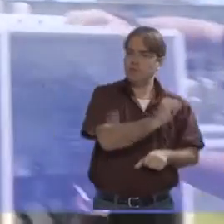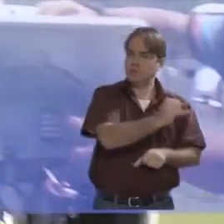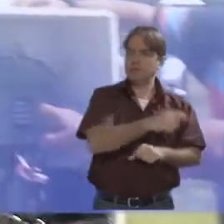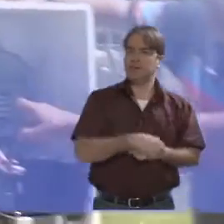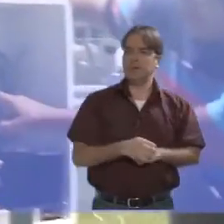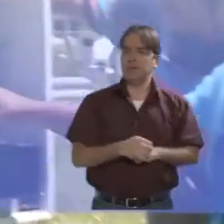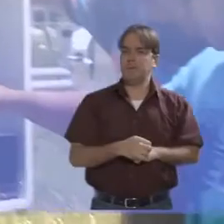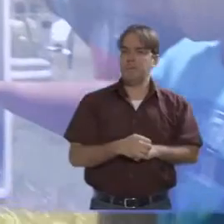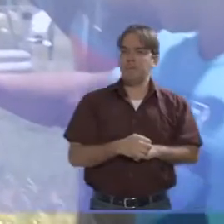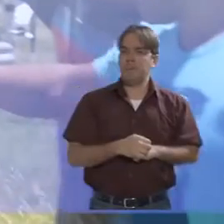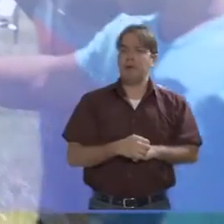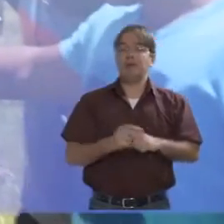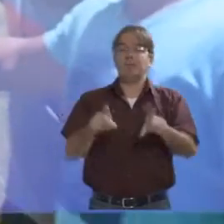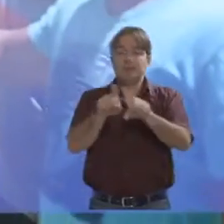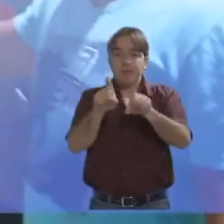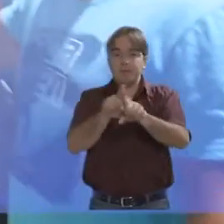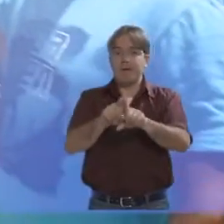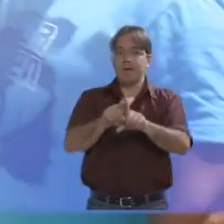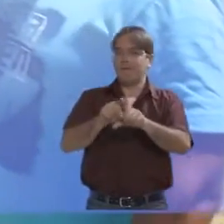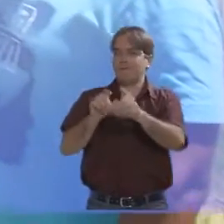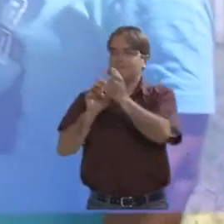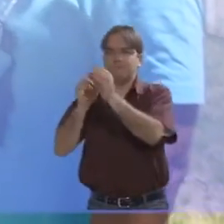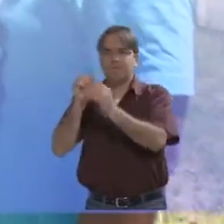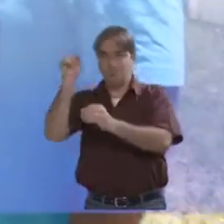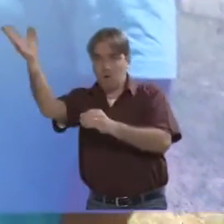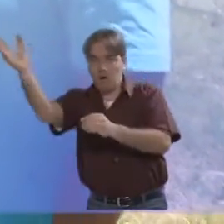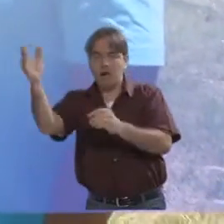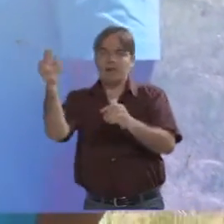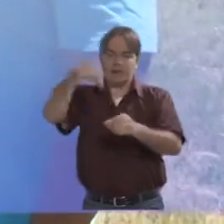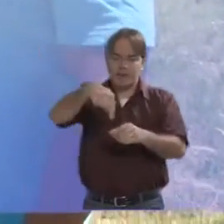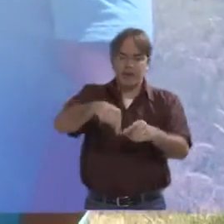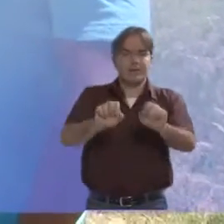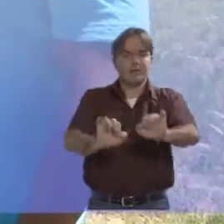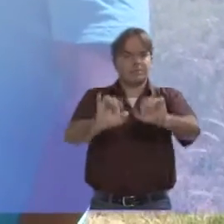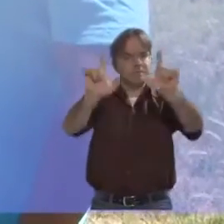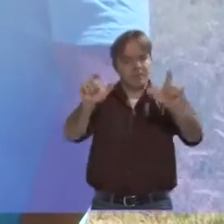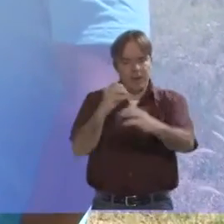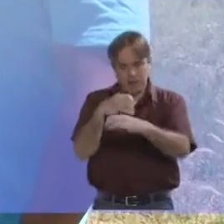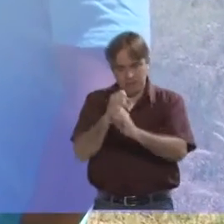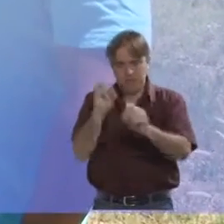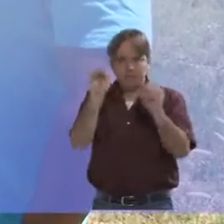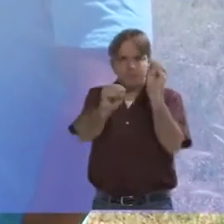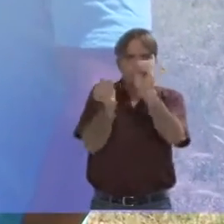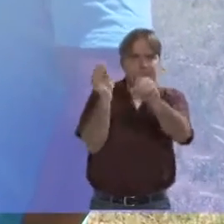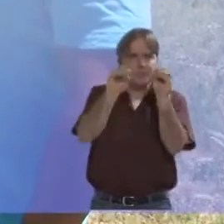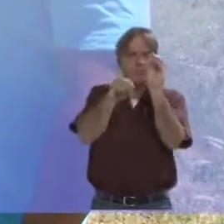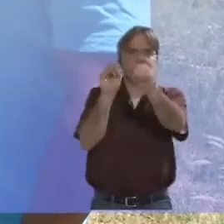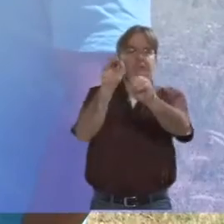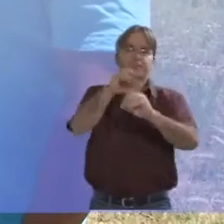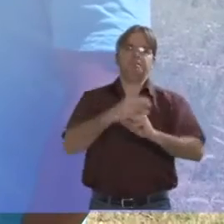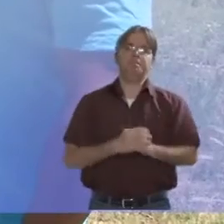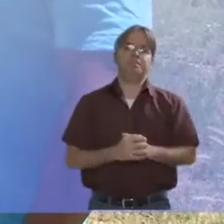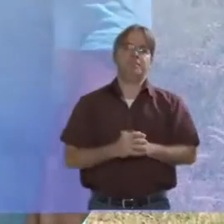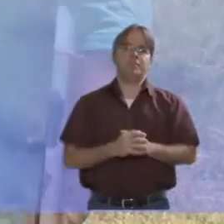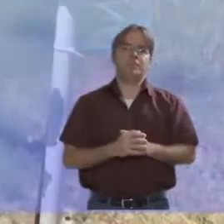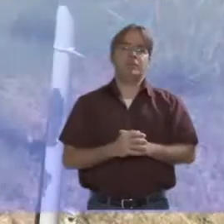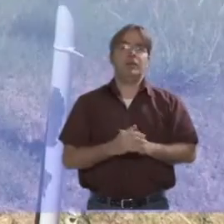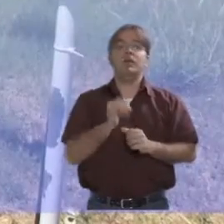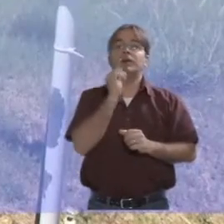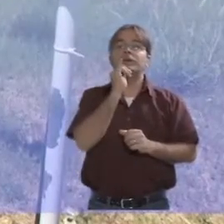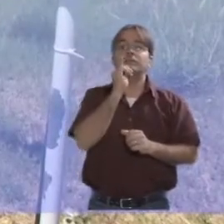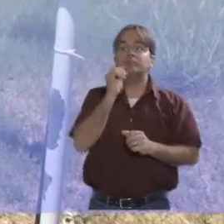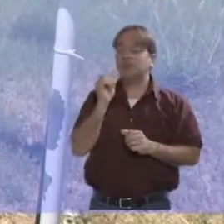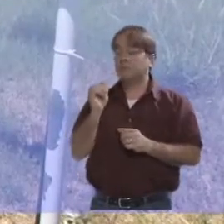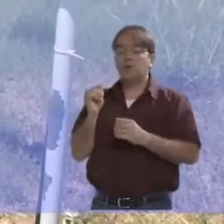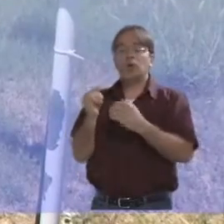utilizados também na atualização do site e dos dados que são disponibilizados nele. A gente mantém uma estação meteorológica completa, fazendo medição desde